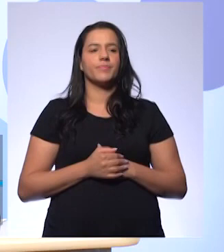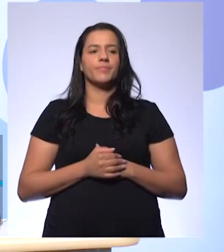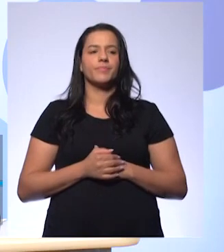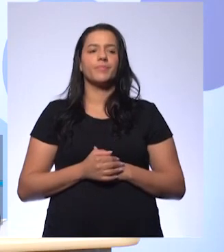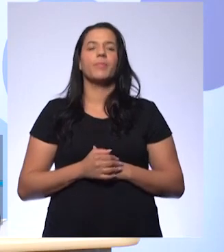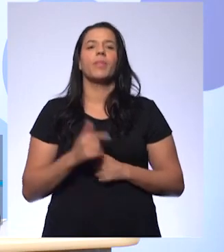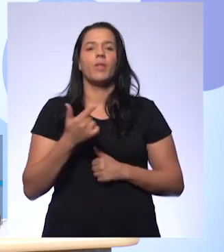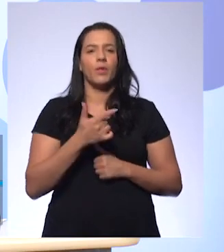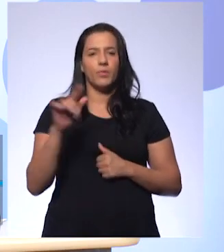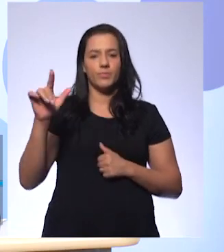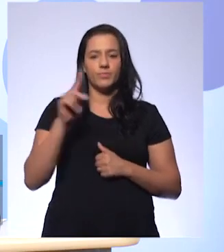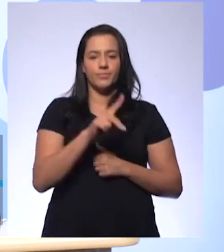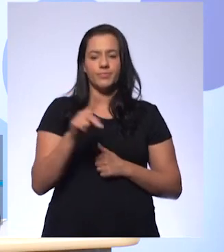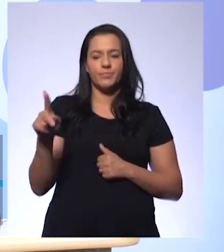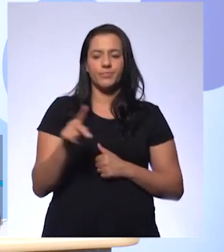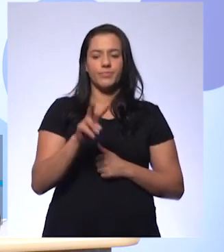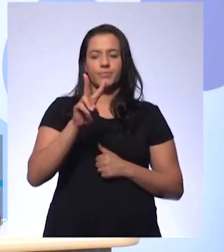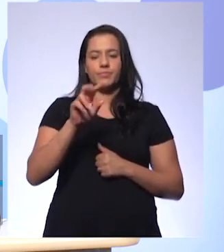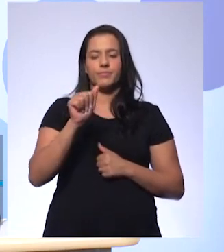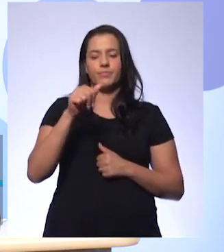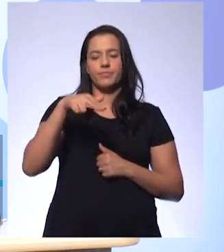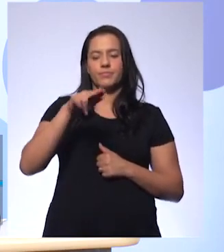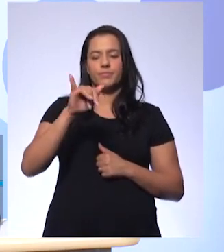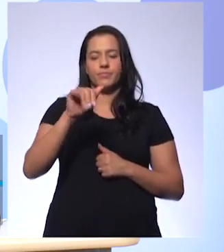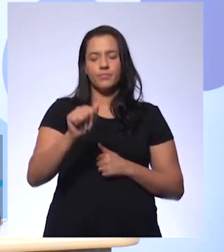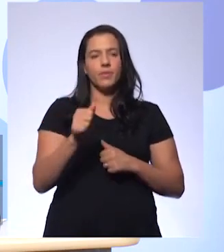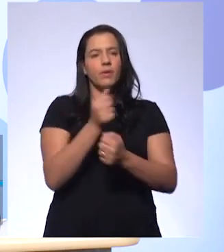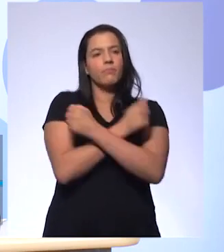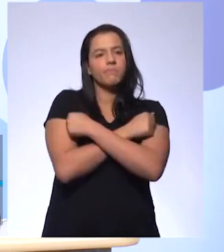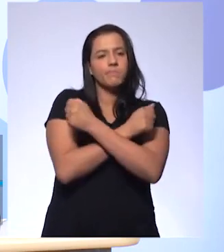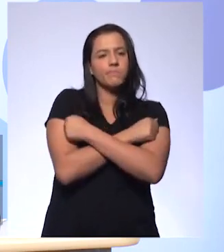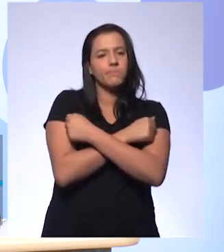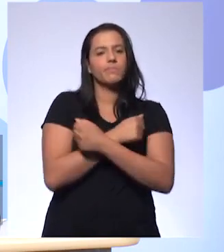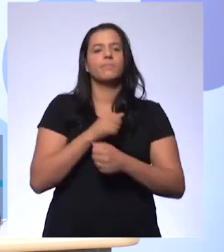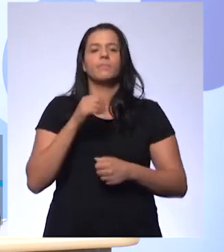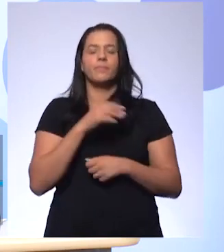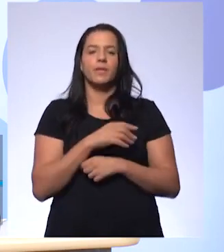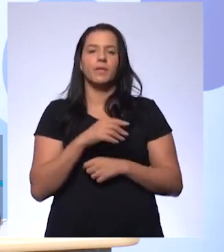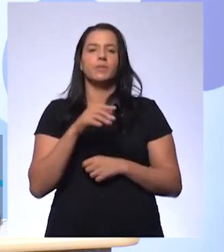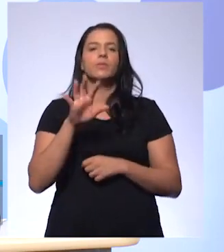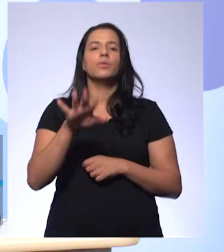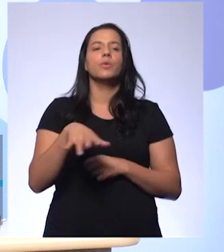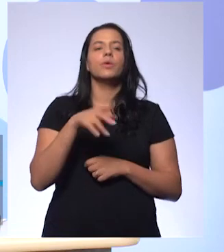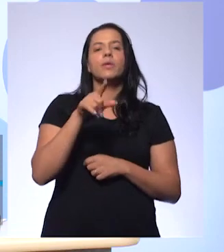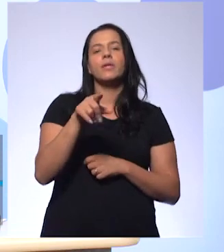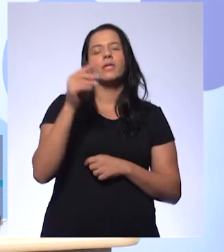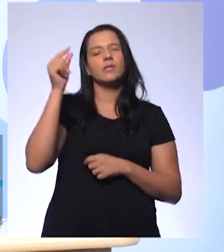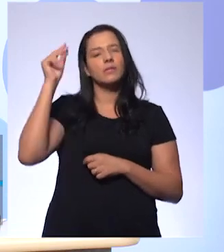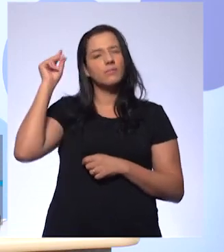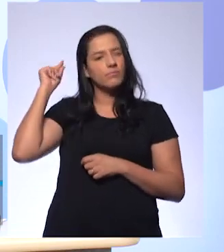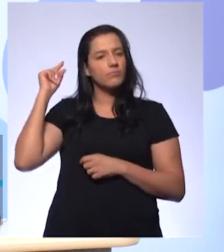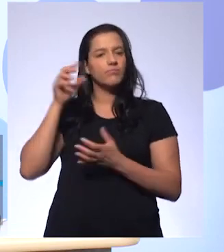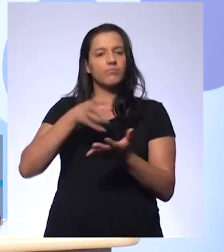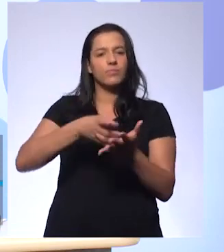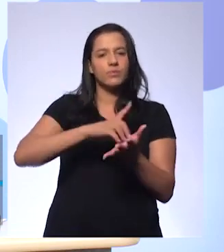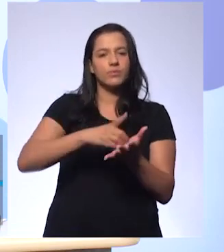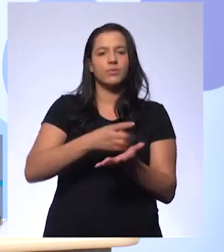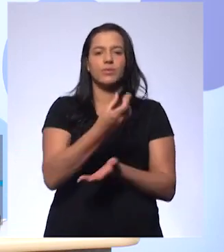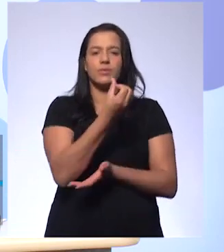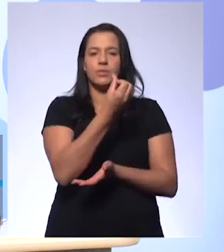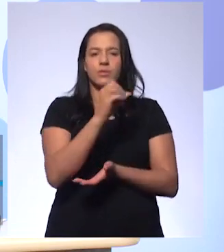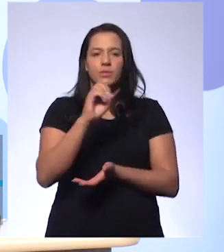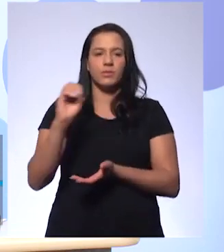um abraço aqui para a professora Vânia, que escreveu que os dinossauros desapareceram há mais ou menos uns 65 milhões de anos. Um abraço aí.